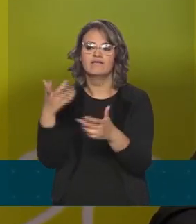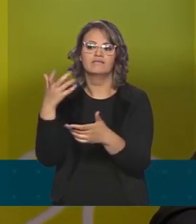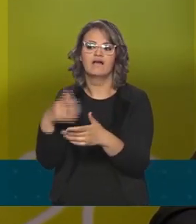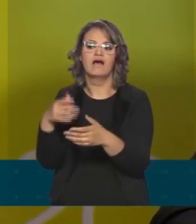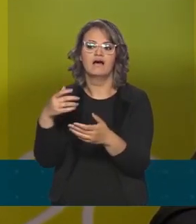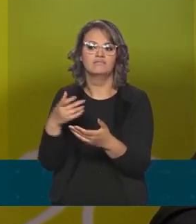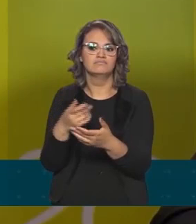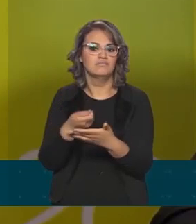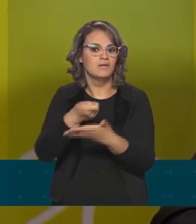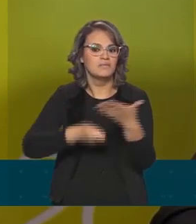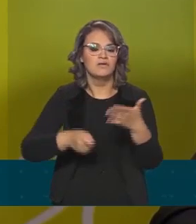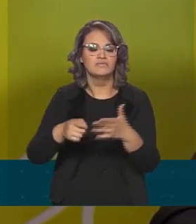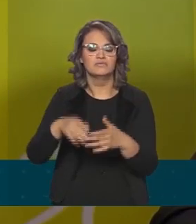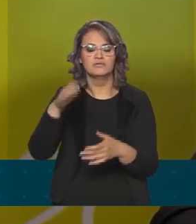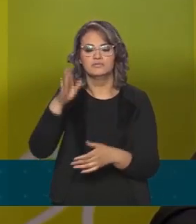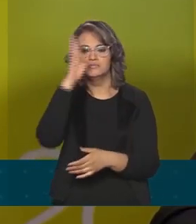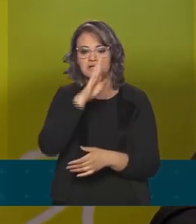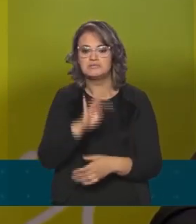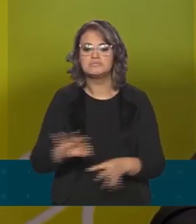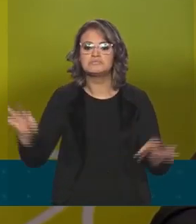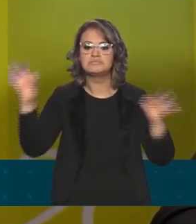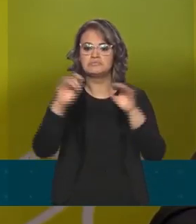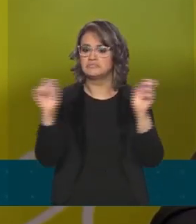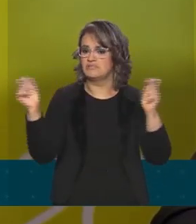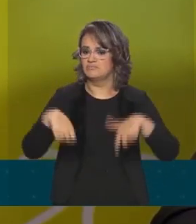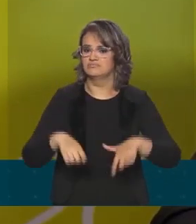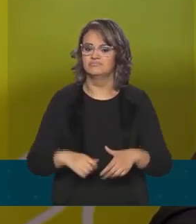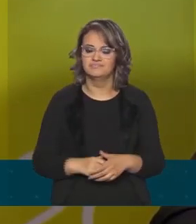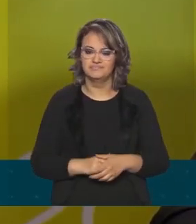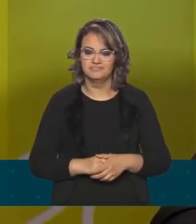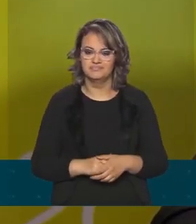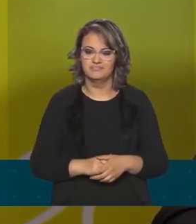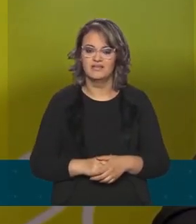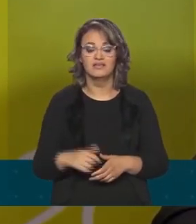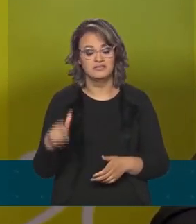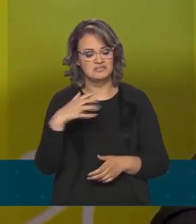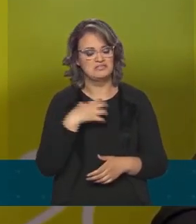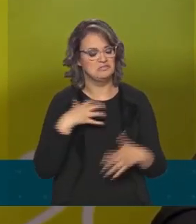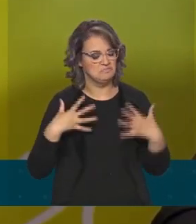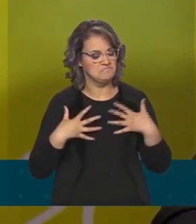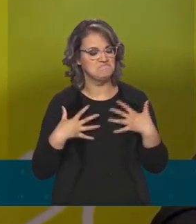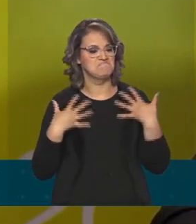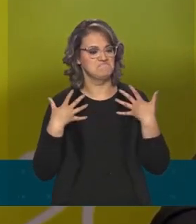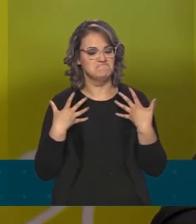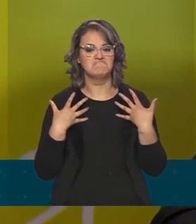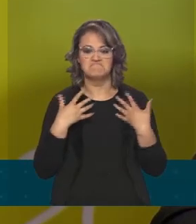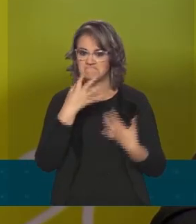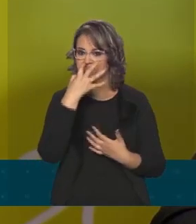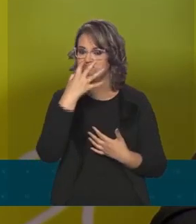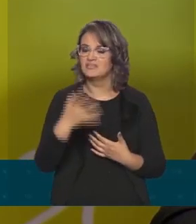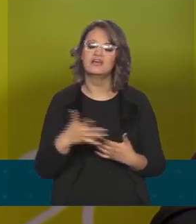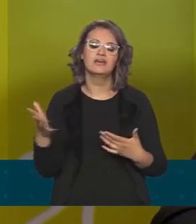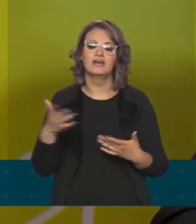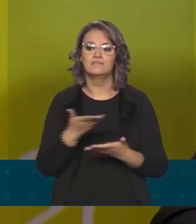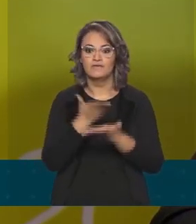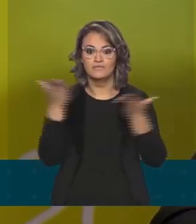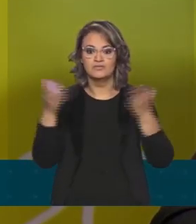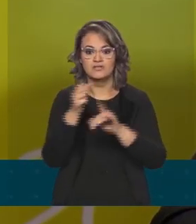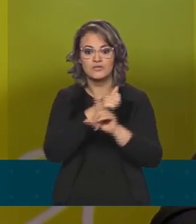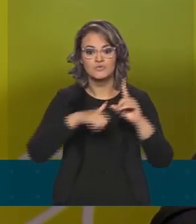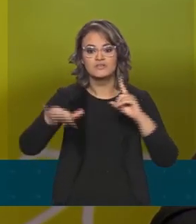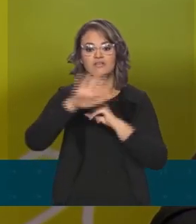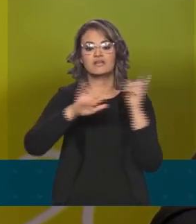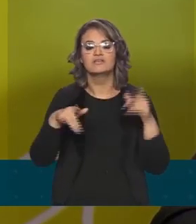onde nós tivemos uma infraestrutura mínima de tecnologia. Então, nós estamos orgulhosos de estar fornecendo à sociedade essa